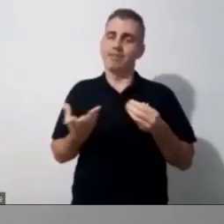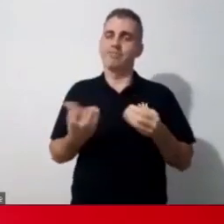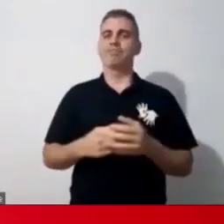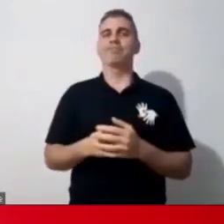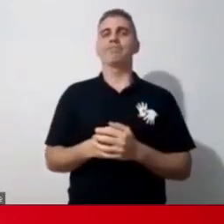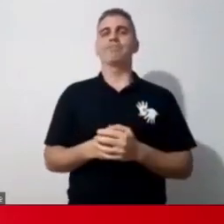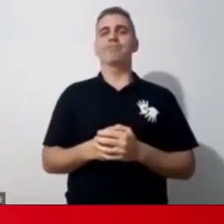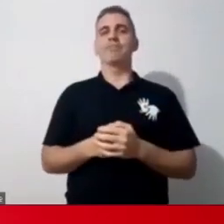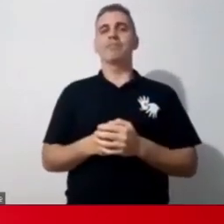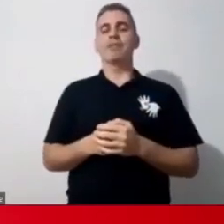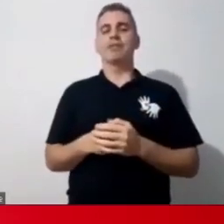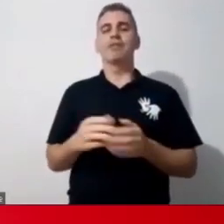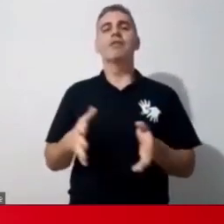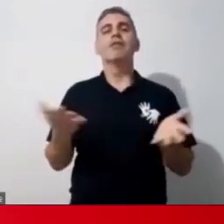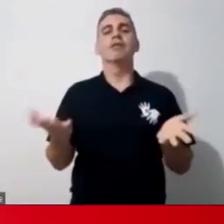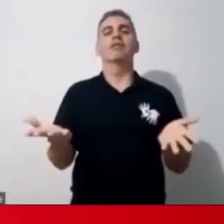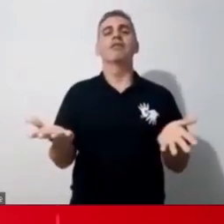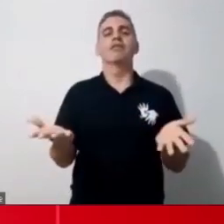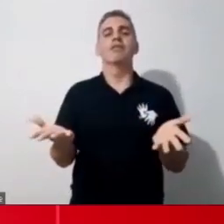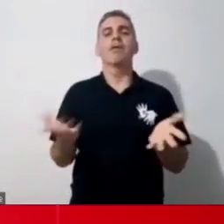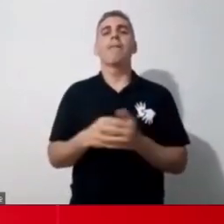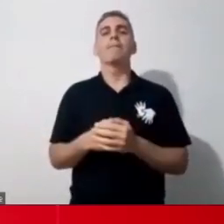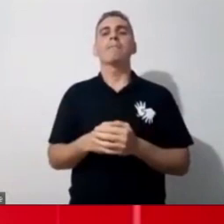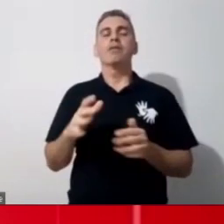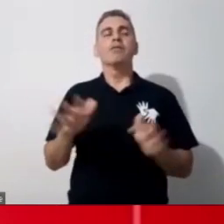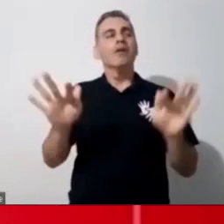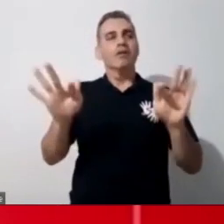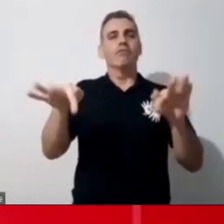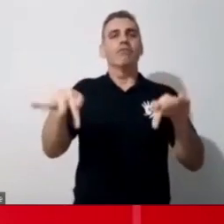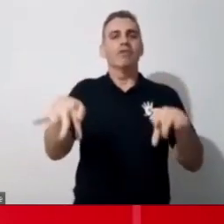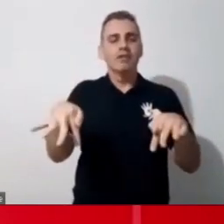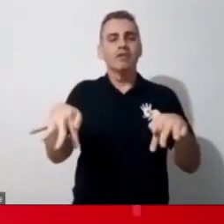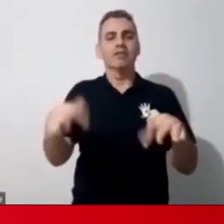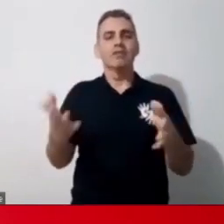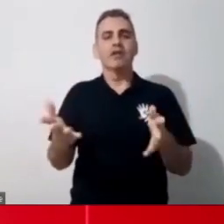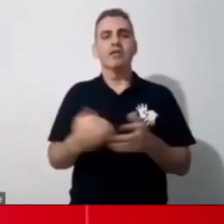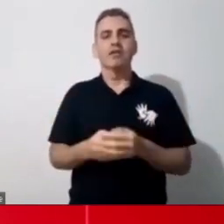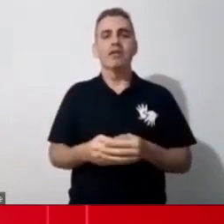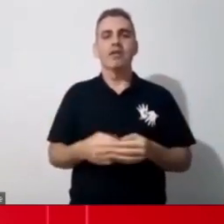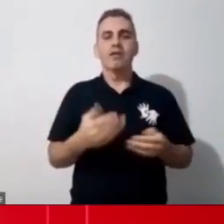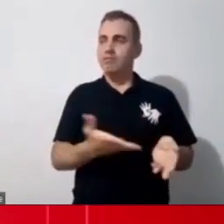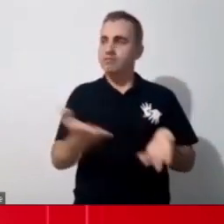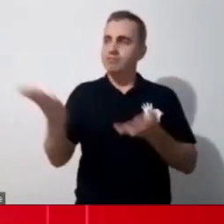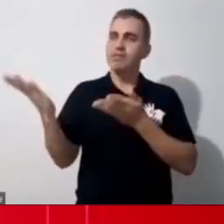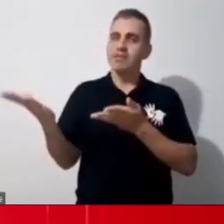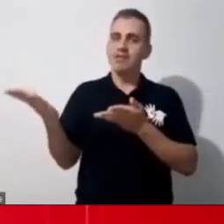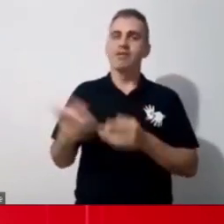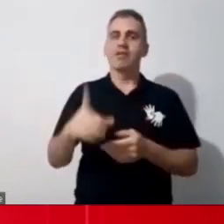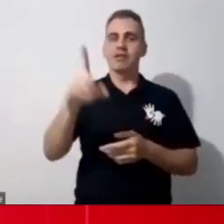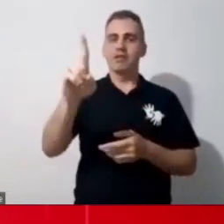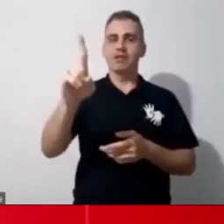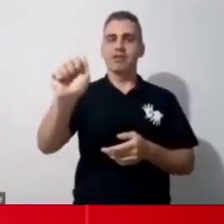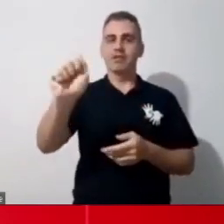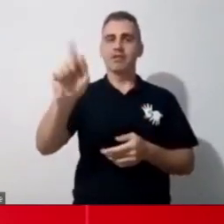Então, né, a gente vai finalizar agora, a gente vai passar a palavra para a Dagma, né, que a gente já, a gente passou do